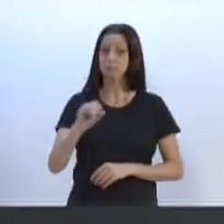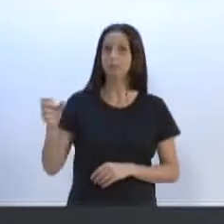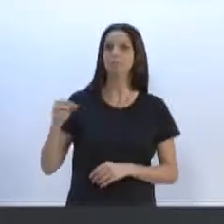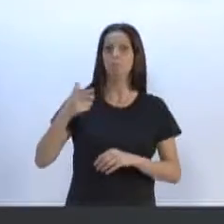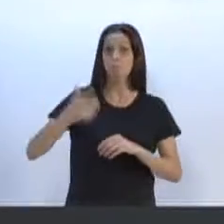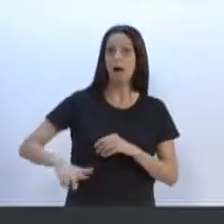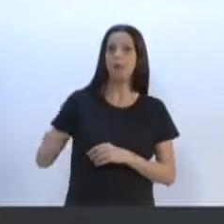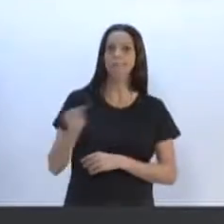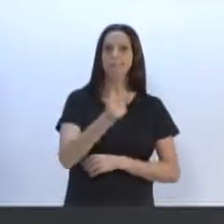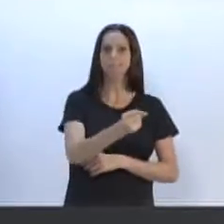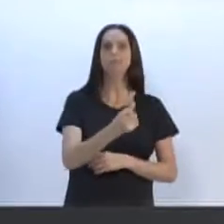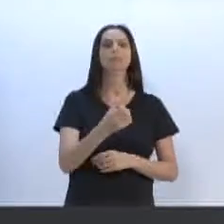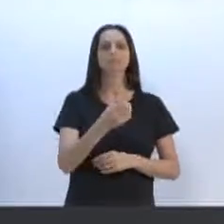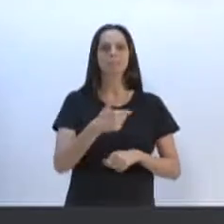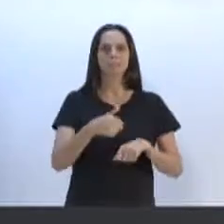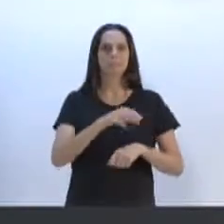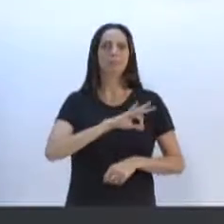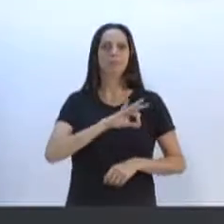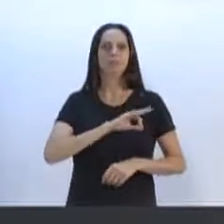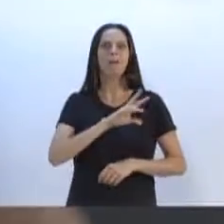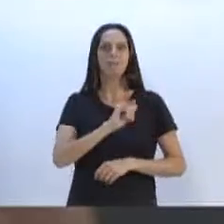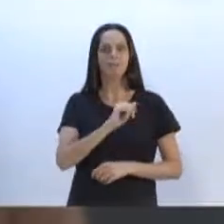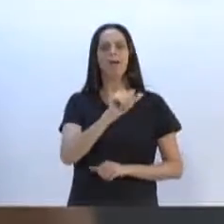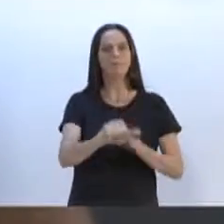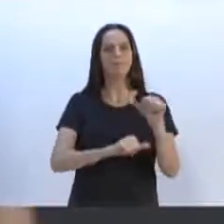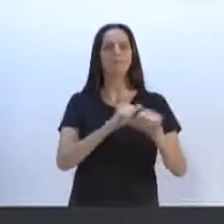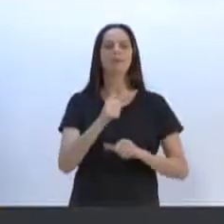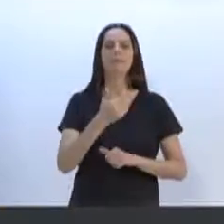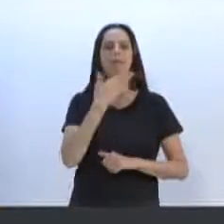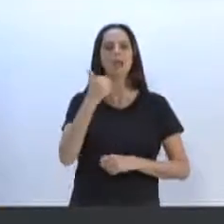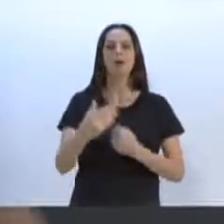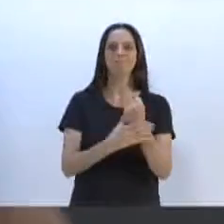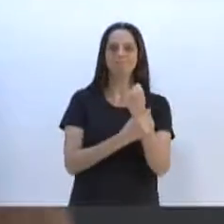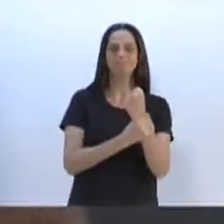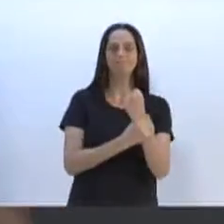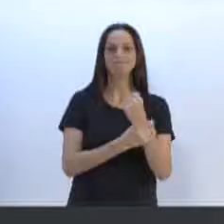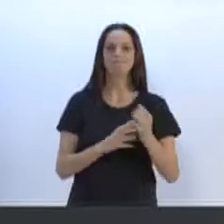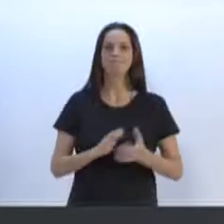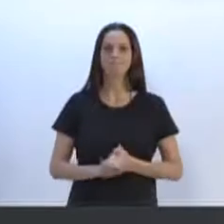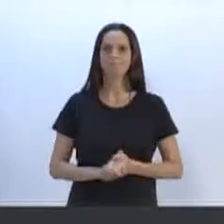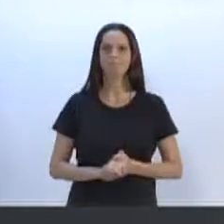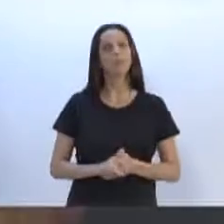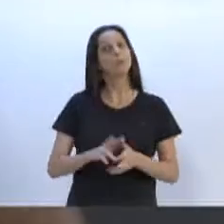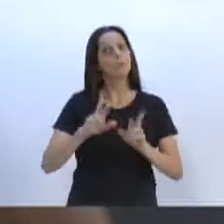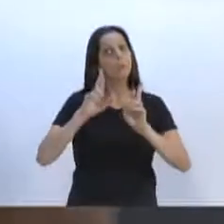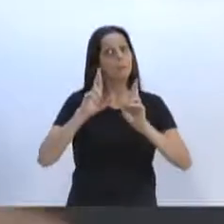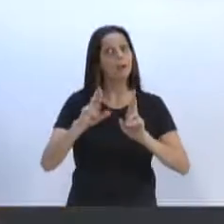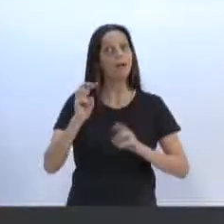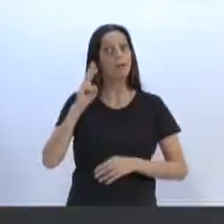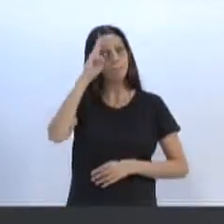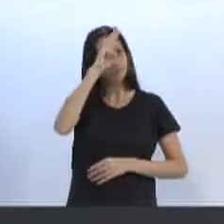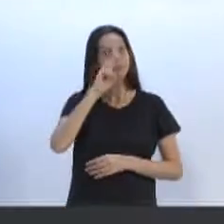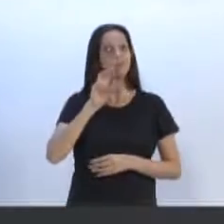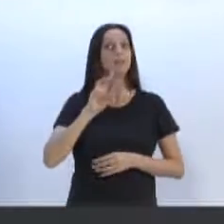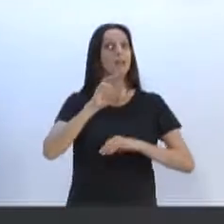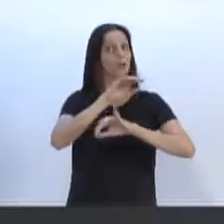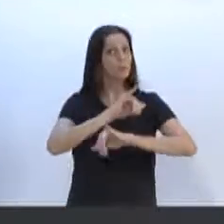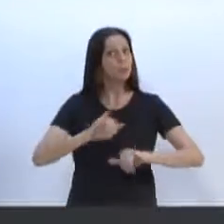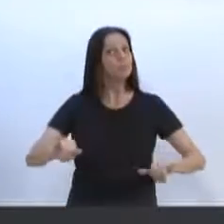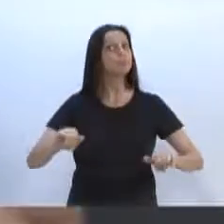dias aí na imprensa, nossa cidade. Então, parabéns. Espero que, muito mais do que esse anúncio, ouvirmos na prática, em breve,